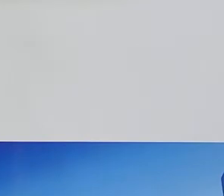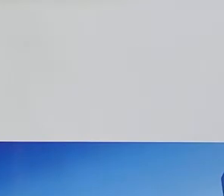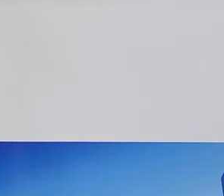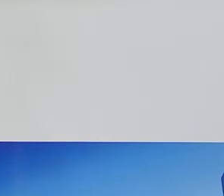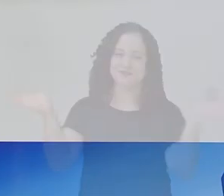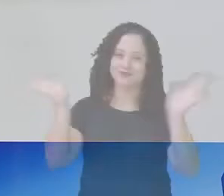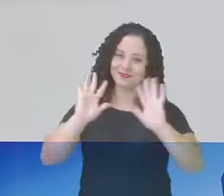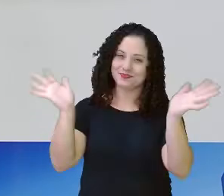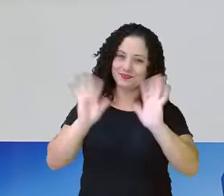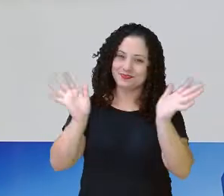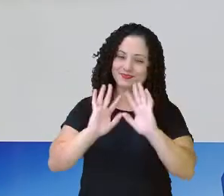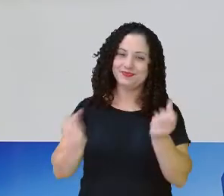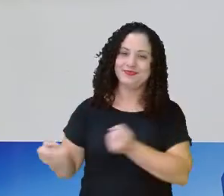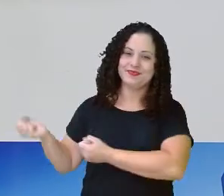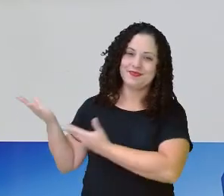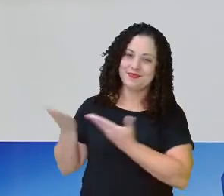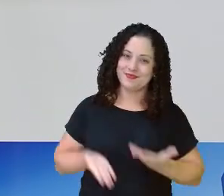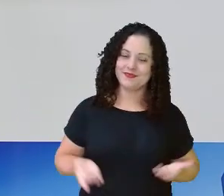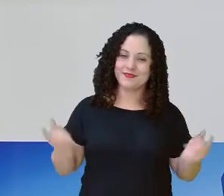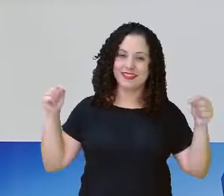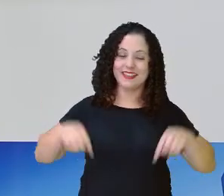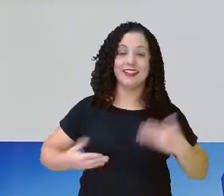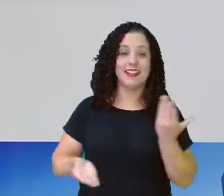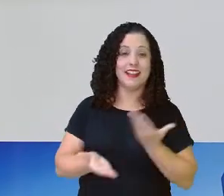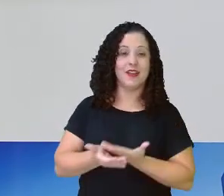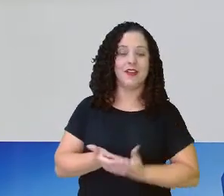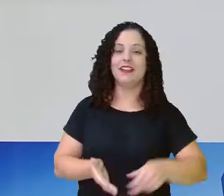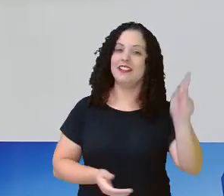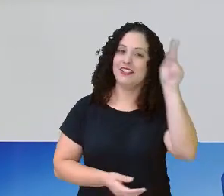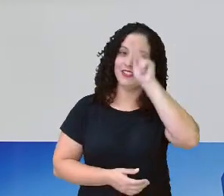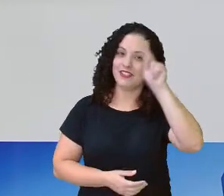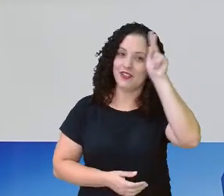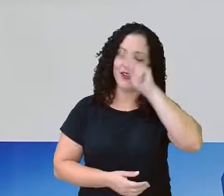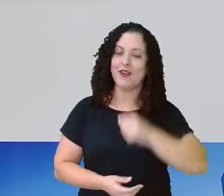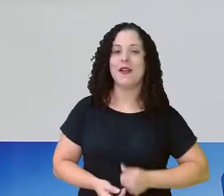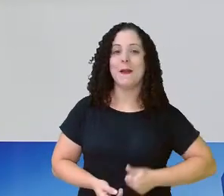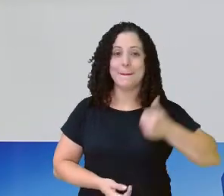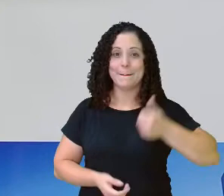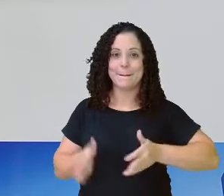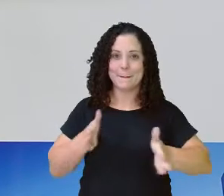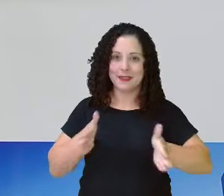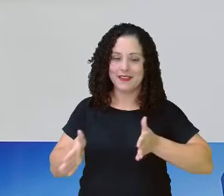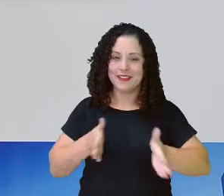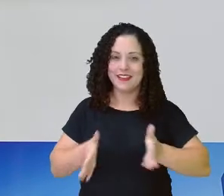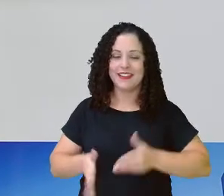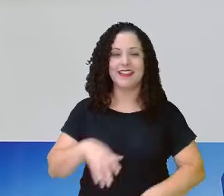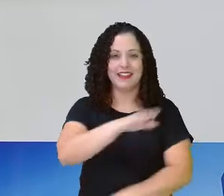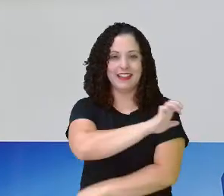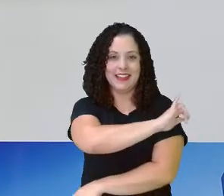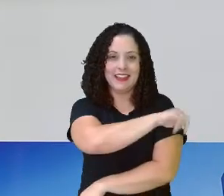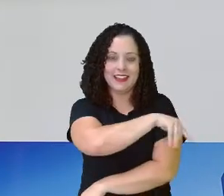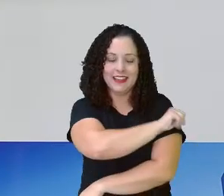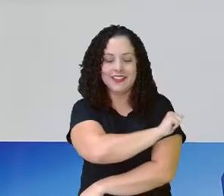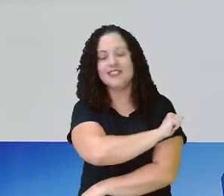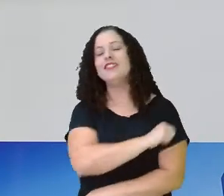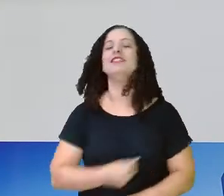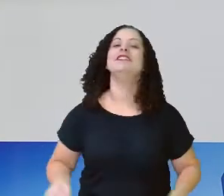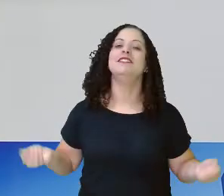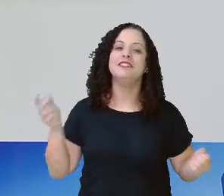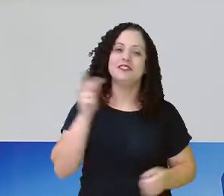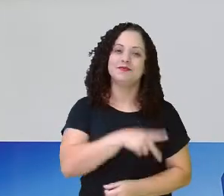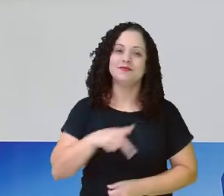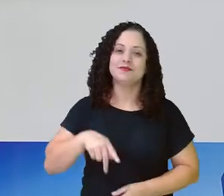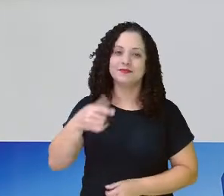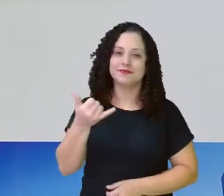Oi gente, bem-vindos, bem-vindas a nossa aula de história da primeira fase da educação de jovens e adultos. Eu sou